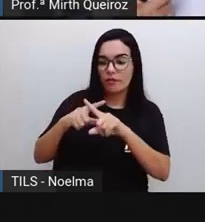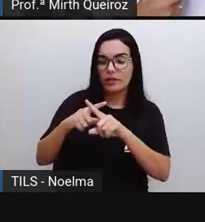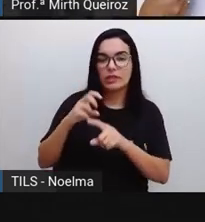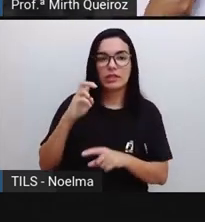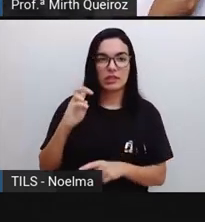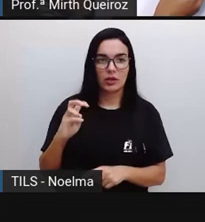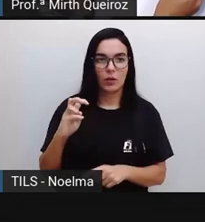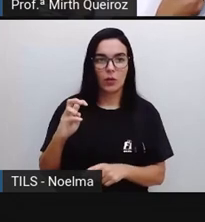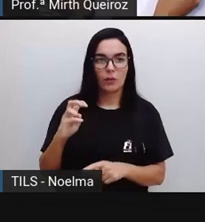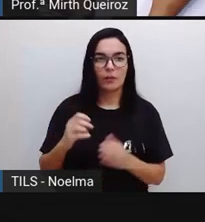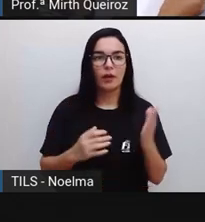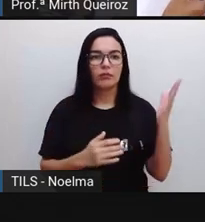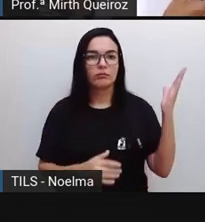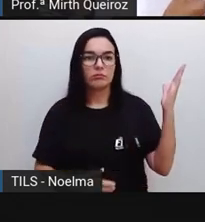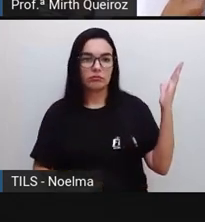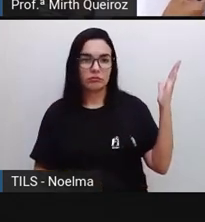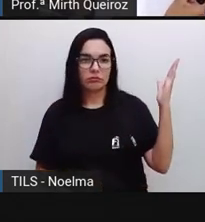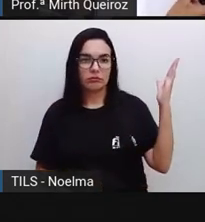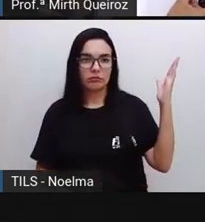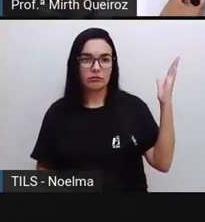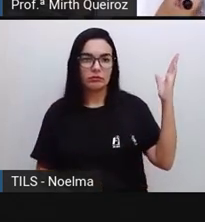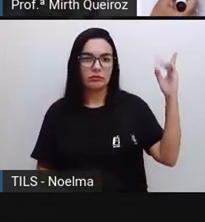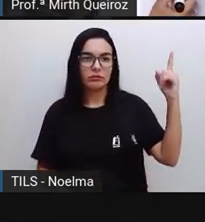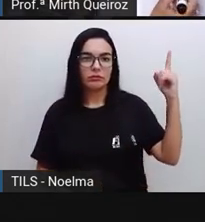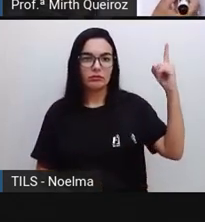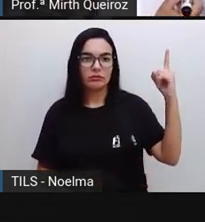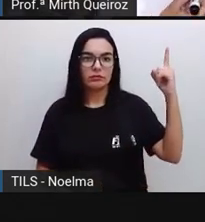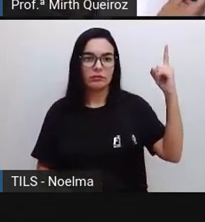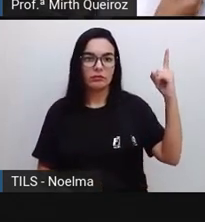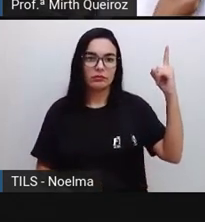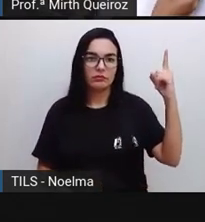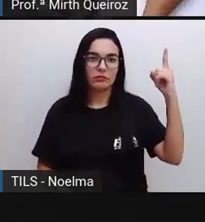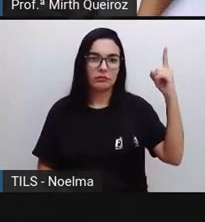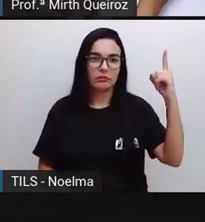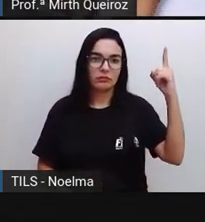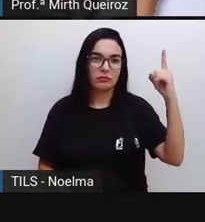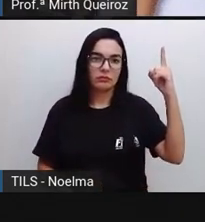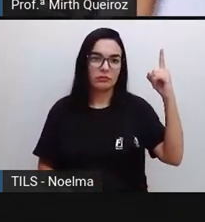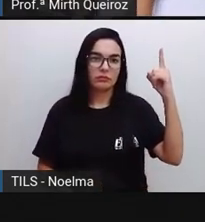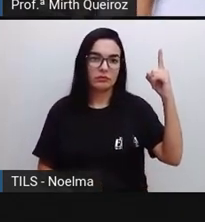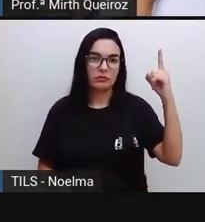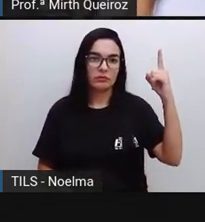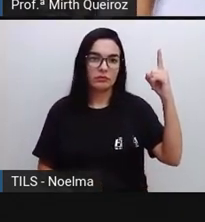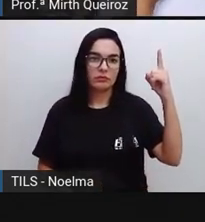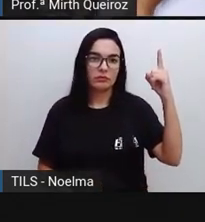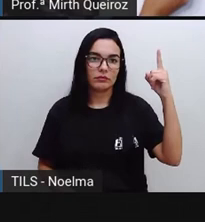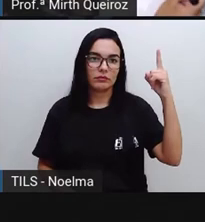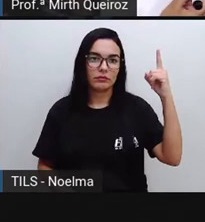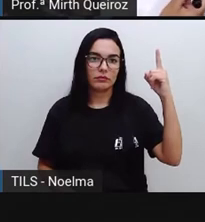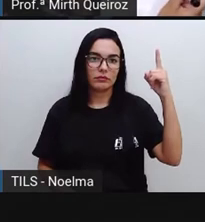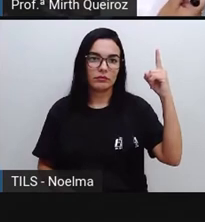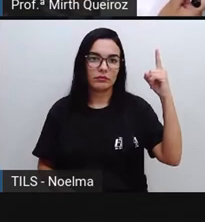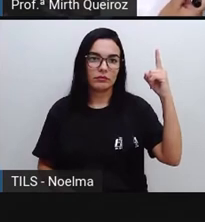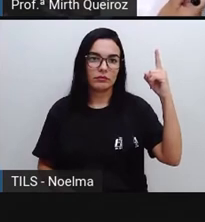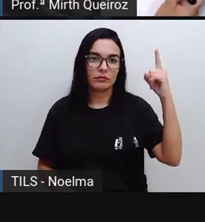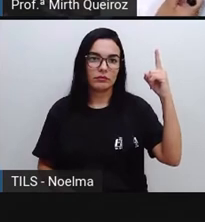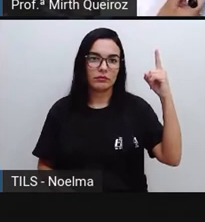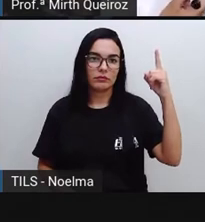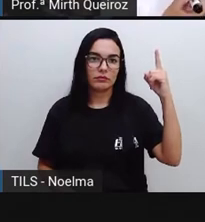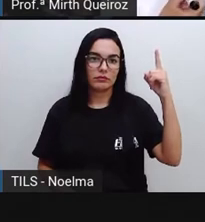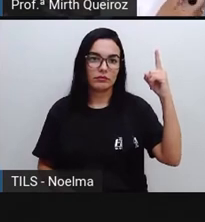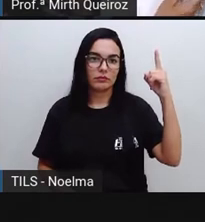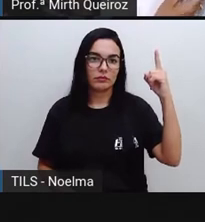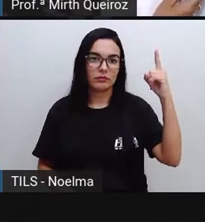cinco. Cinco vezes uma, cinco, né? Cinco vezes nove, quarenta e